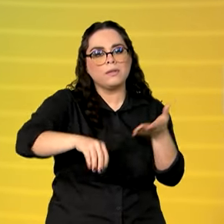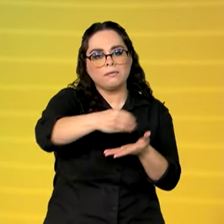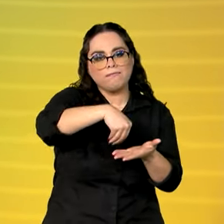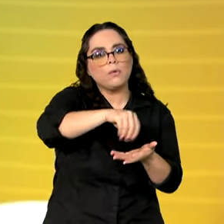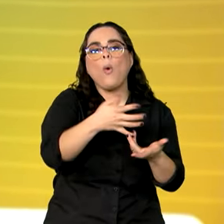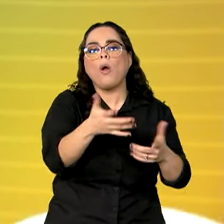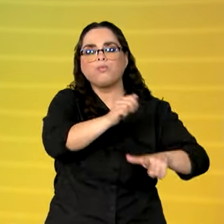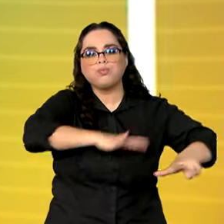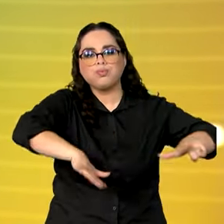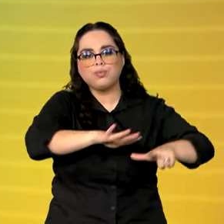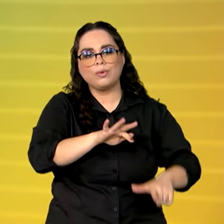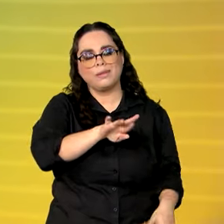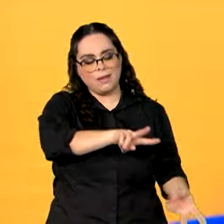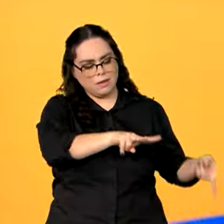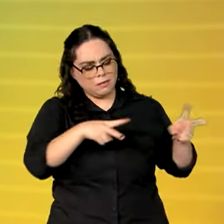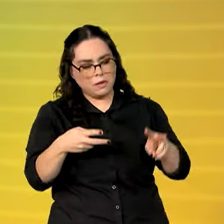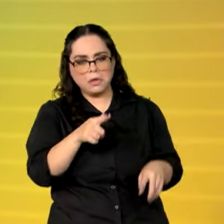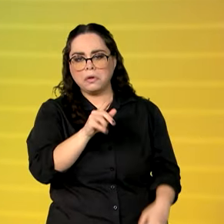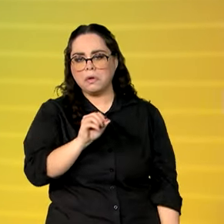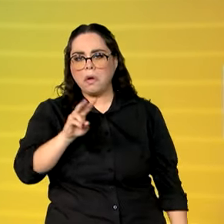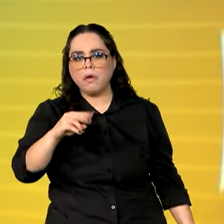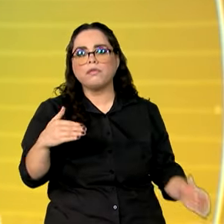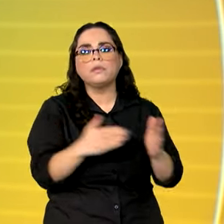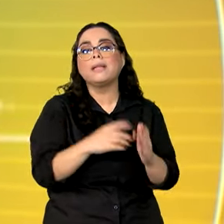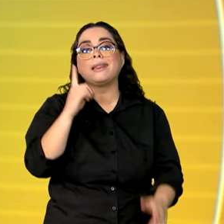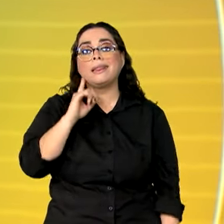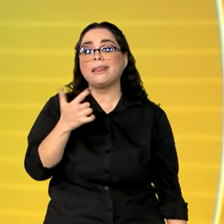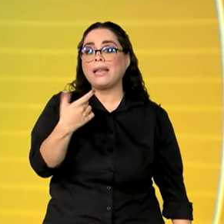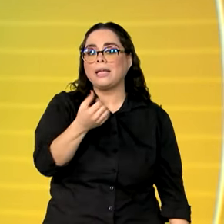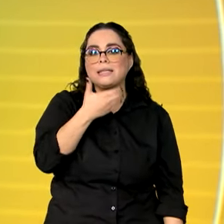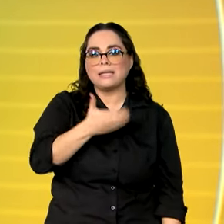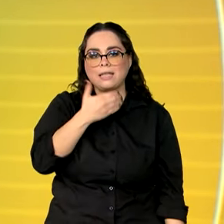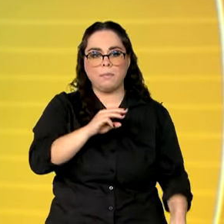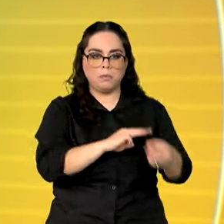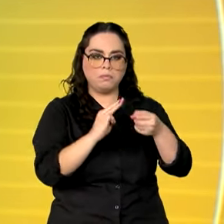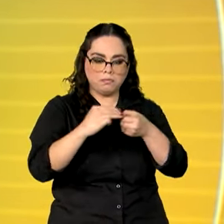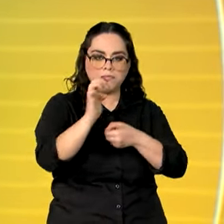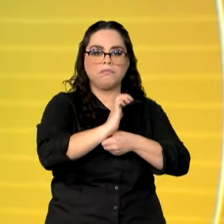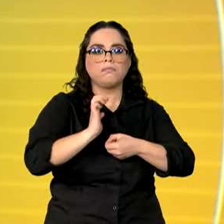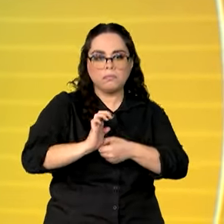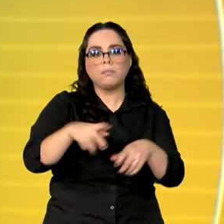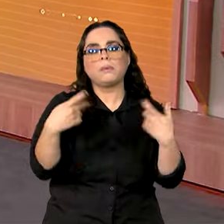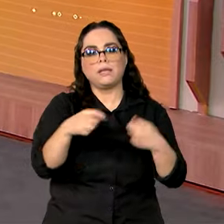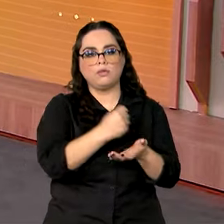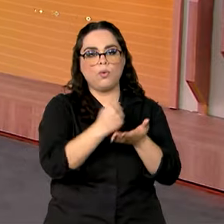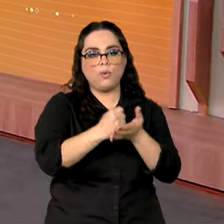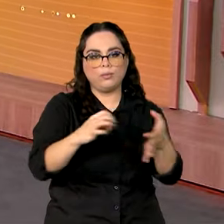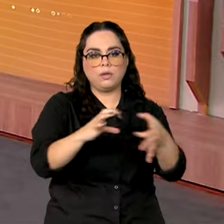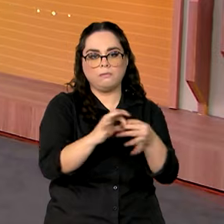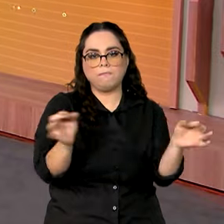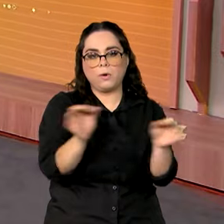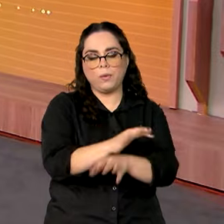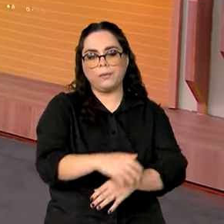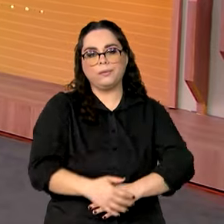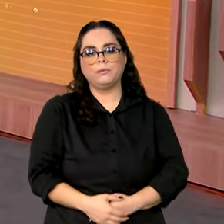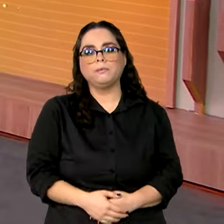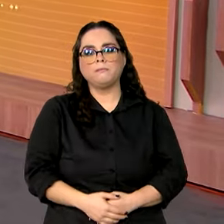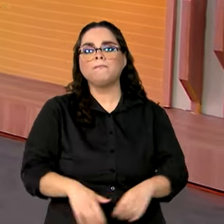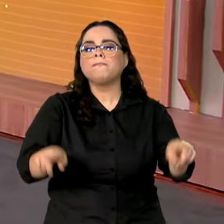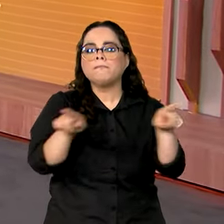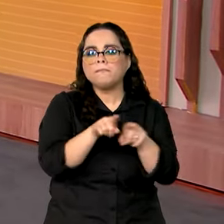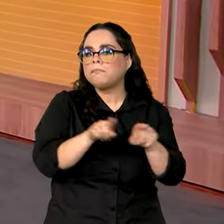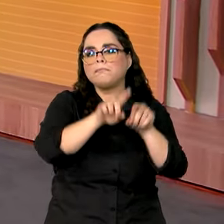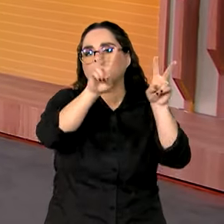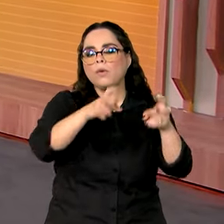TransfereGov até 10 de dezembro para viabilizar as contratações. E hoje o presidente Lula